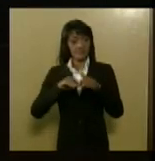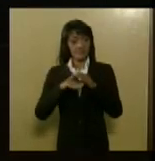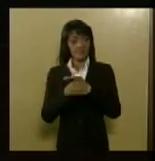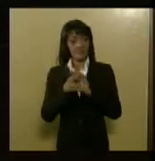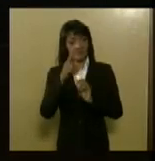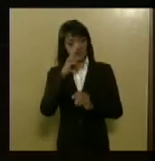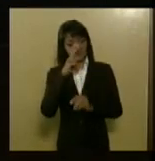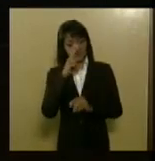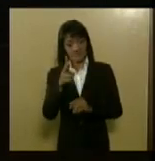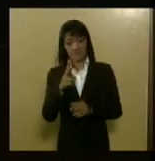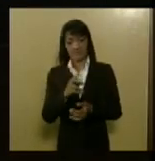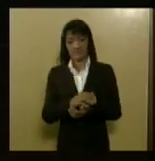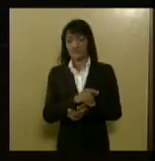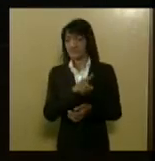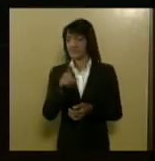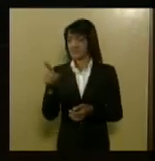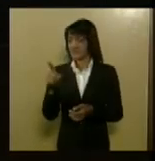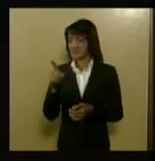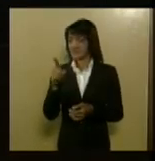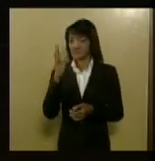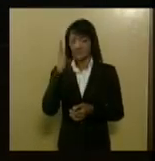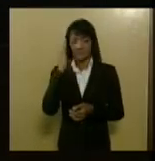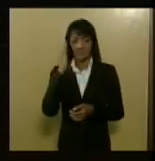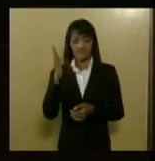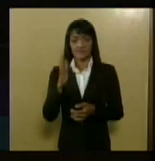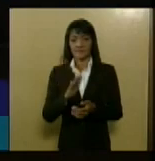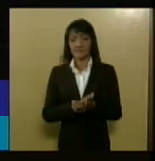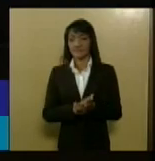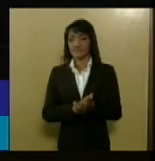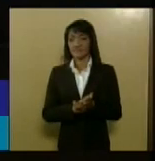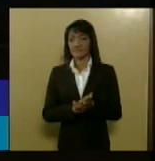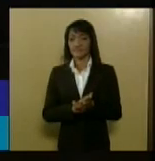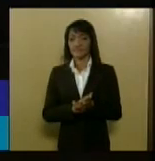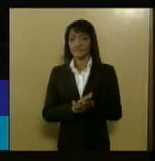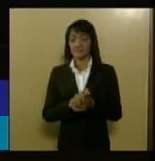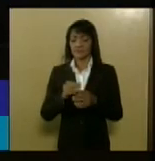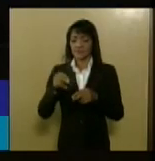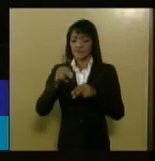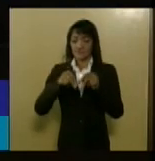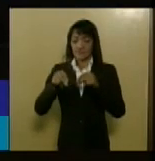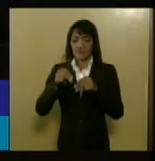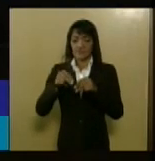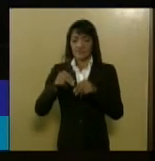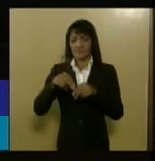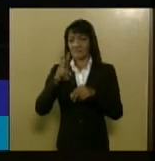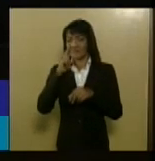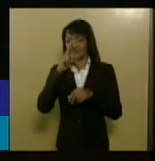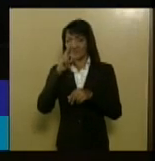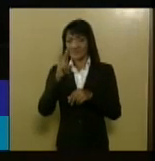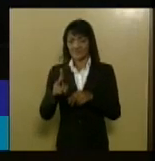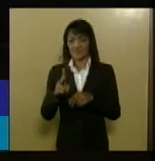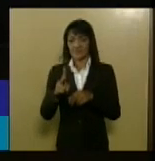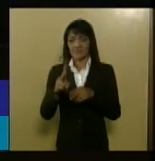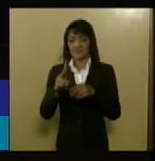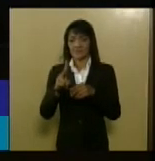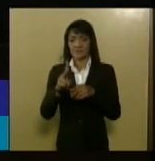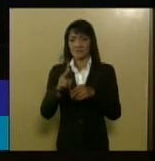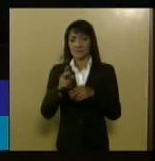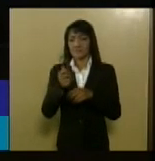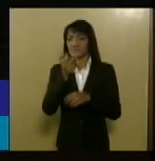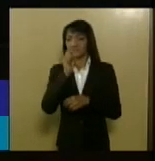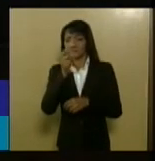muito grande vocês têm uma ideia a dependência química a nicotina é maior do que cocaína do que maconha então